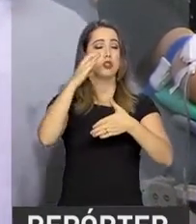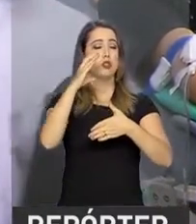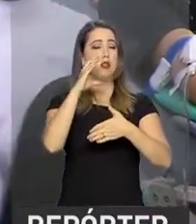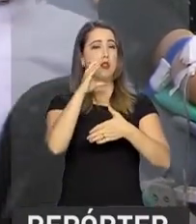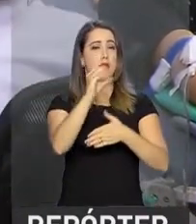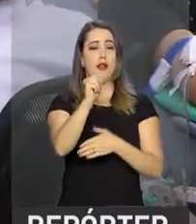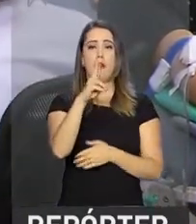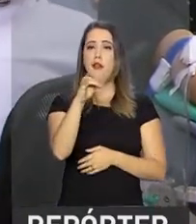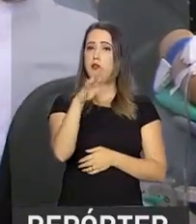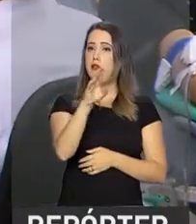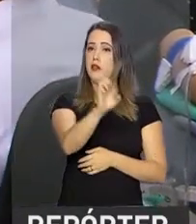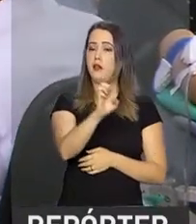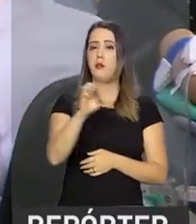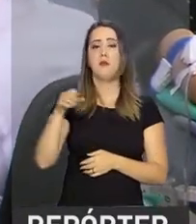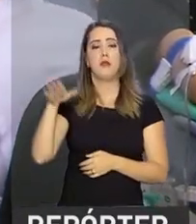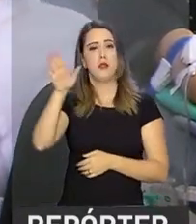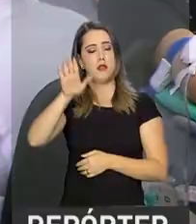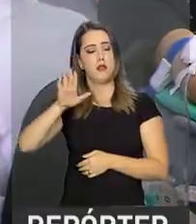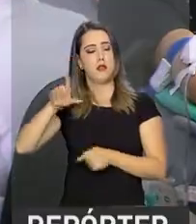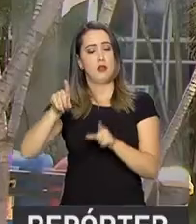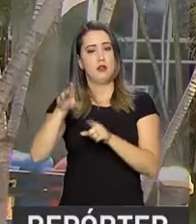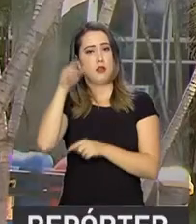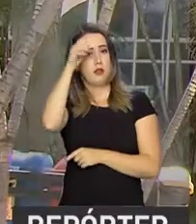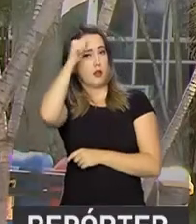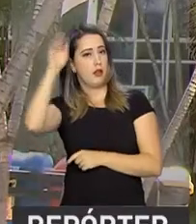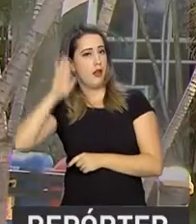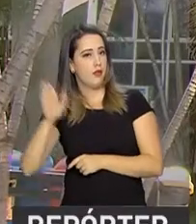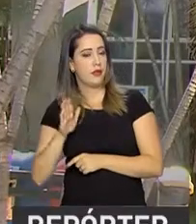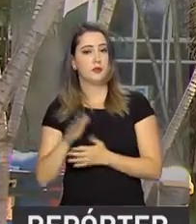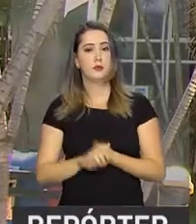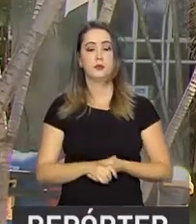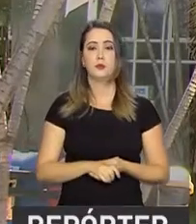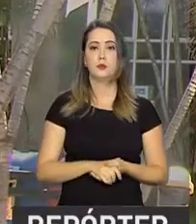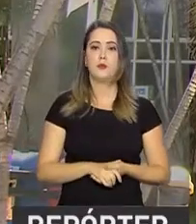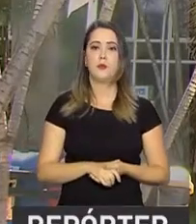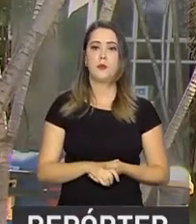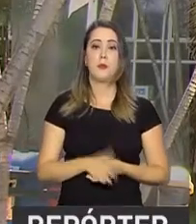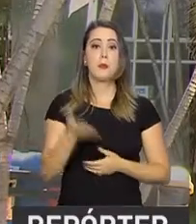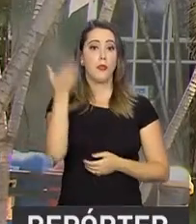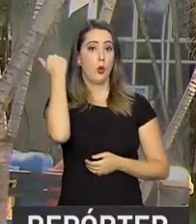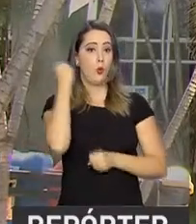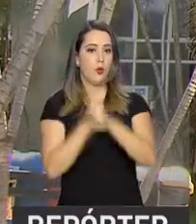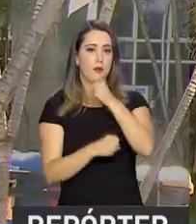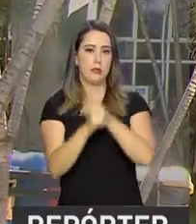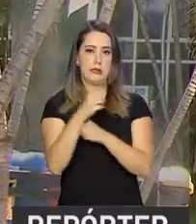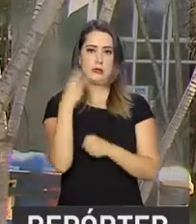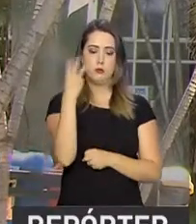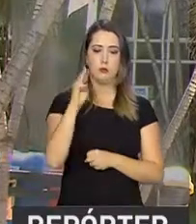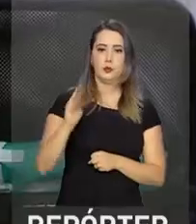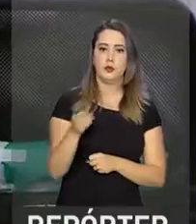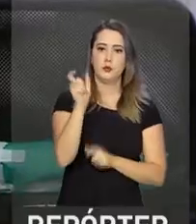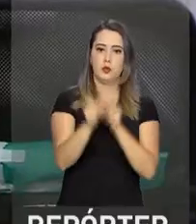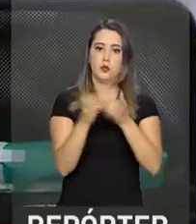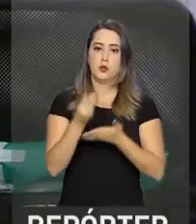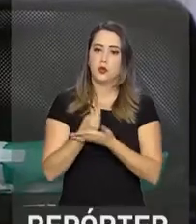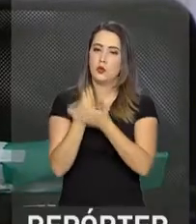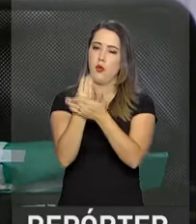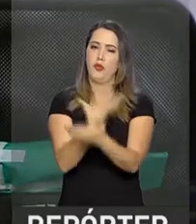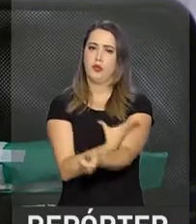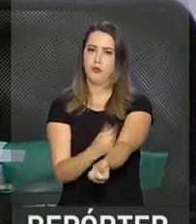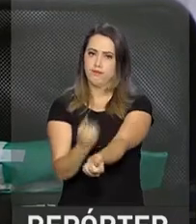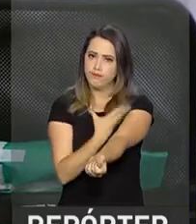No Brasil, toda a doação é voluntária. Só no ano passado, mais de 3 milhões de pessoas doaram sangue e 2